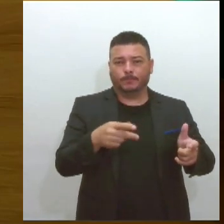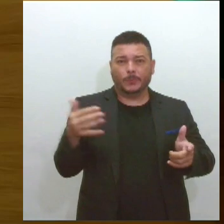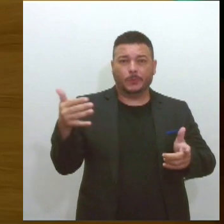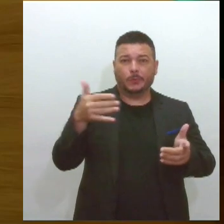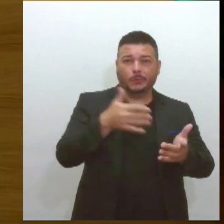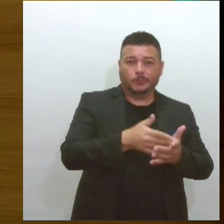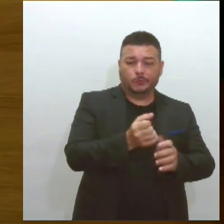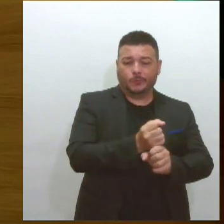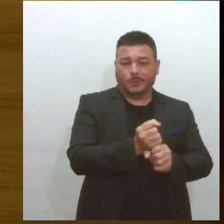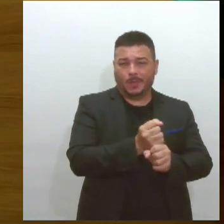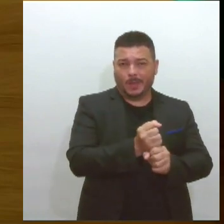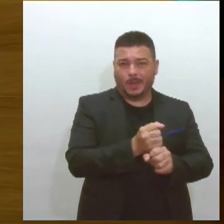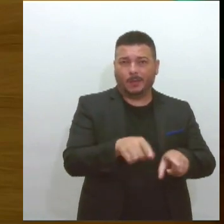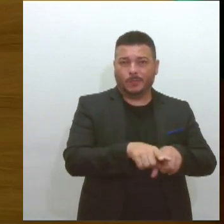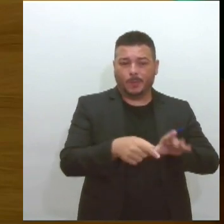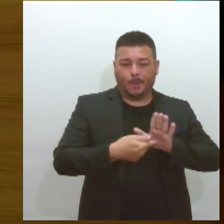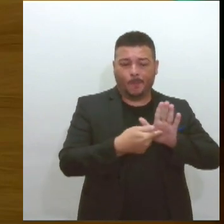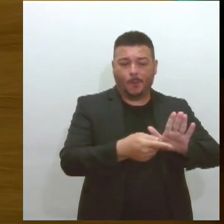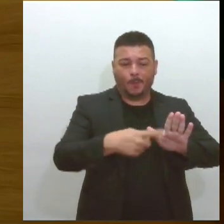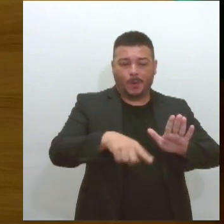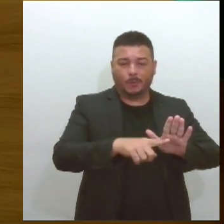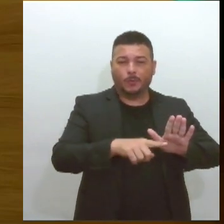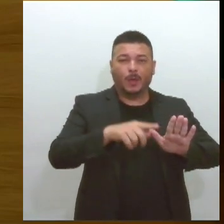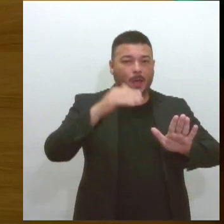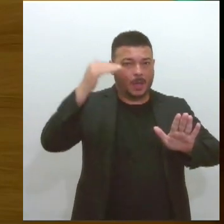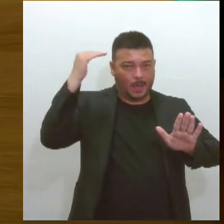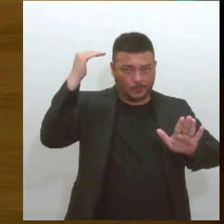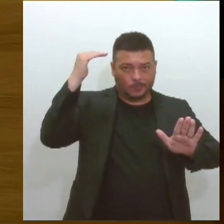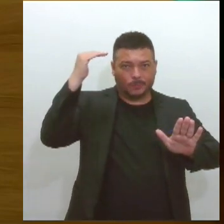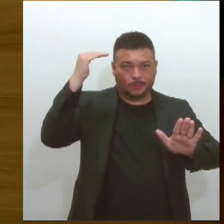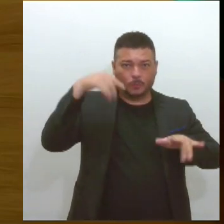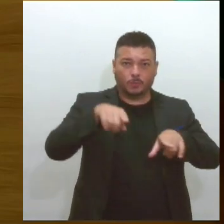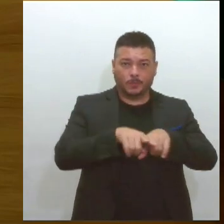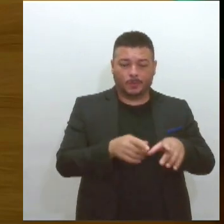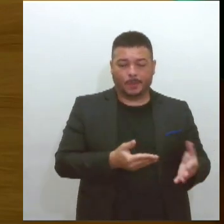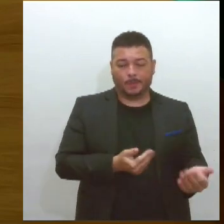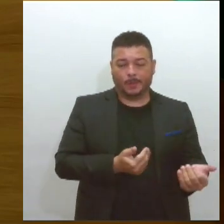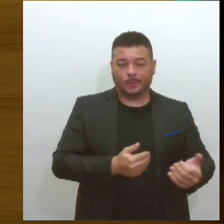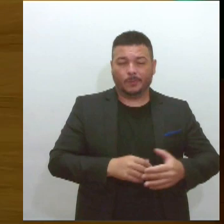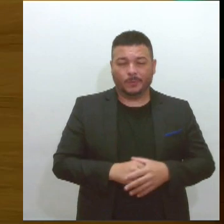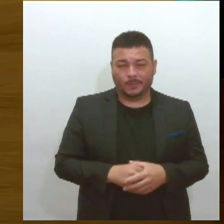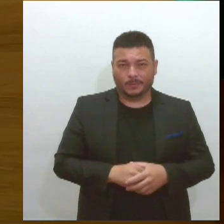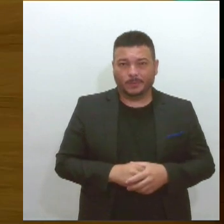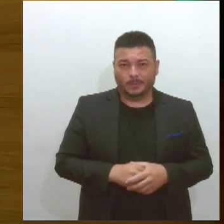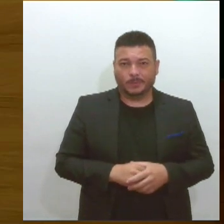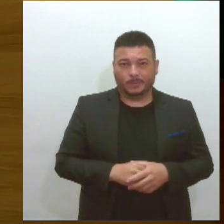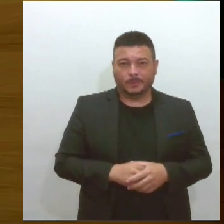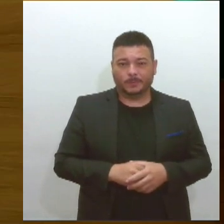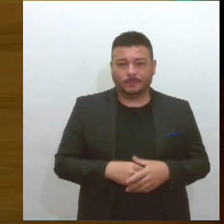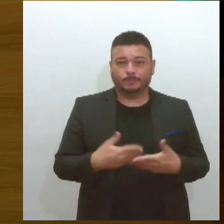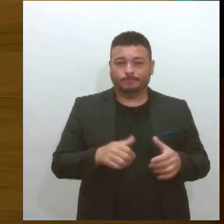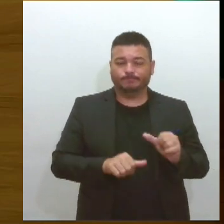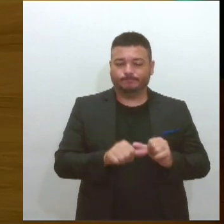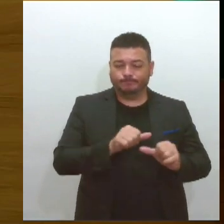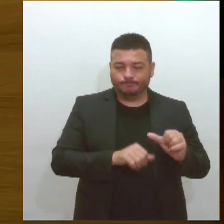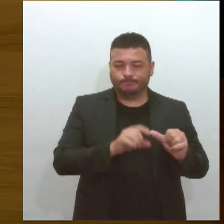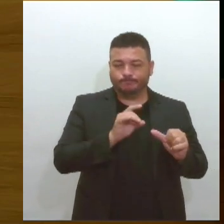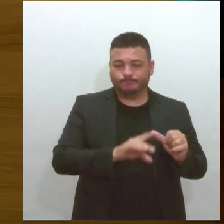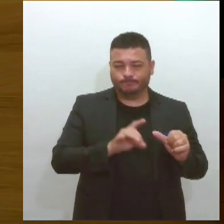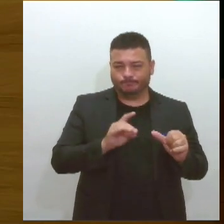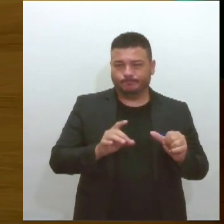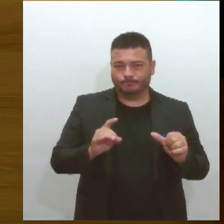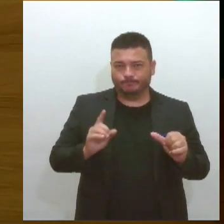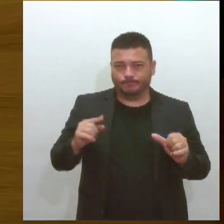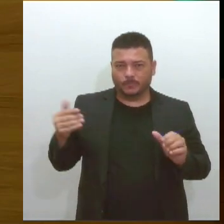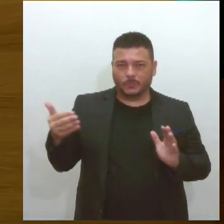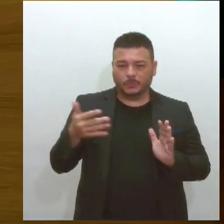tanto de exposição para adultos, quanto para jovens. Então a gente vê uma mudança de panorama recente nas últimas décadas